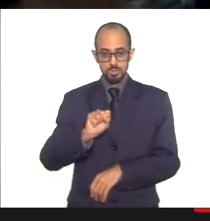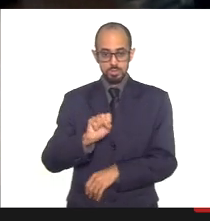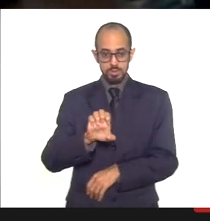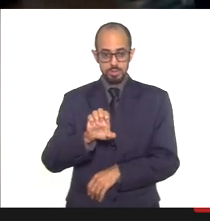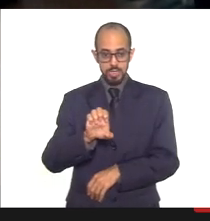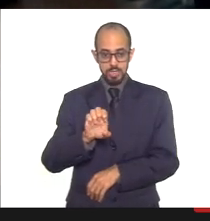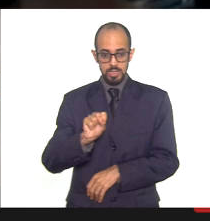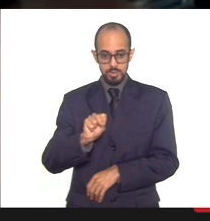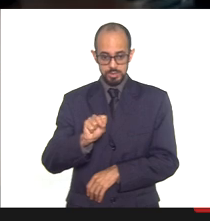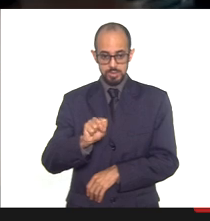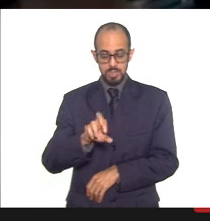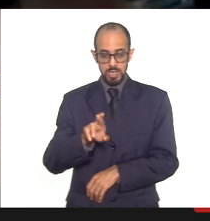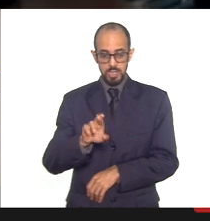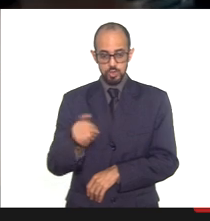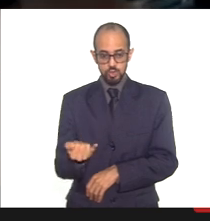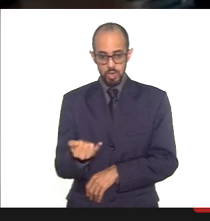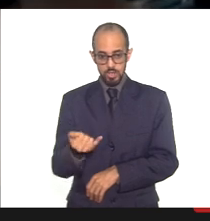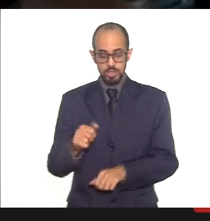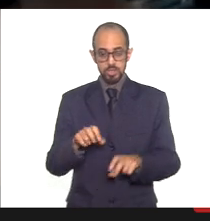Covid-19.